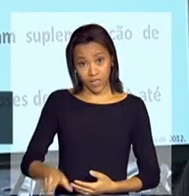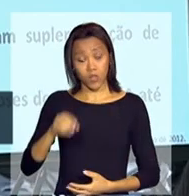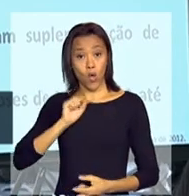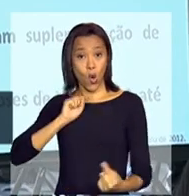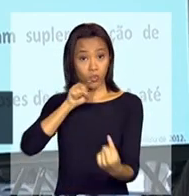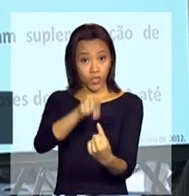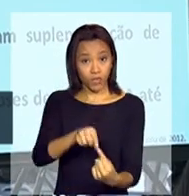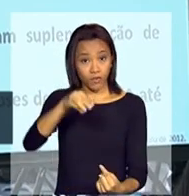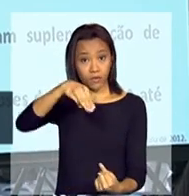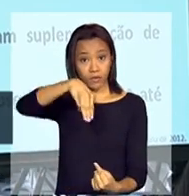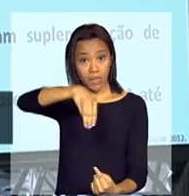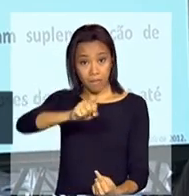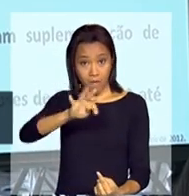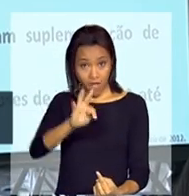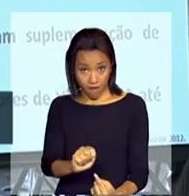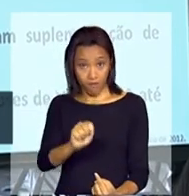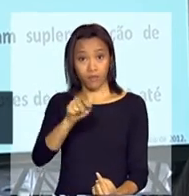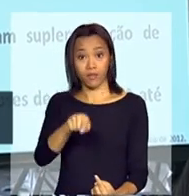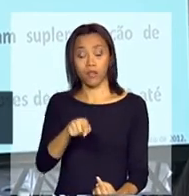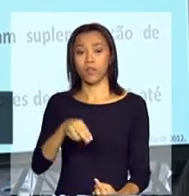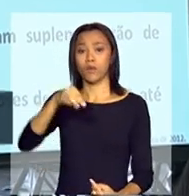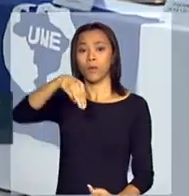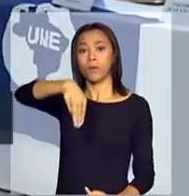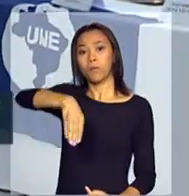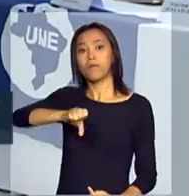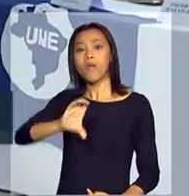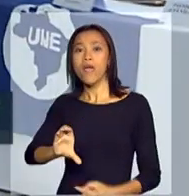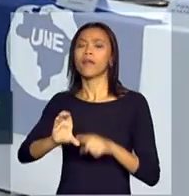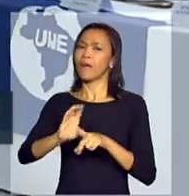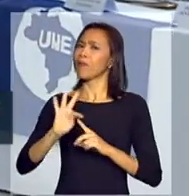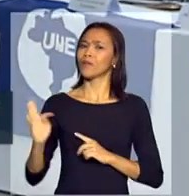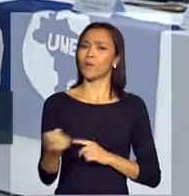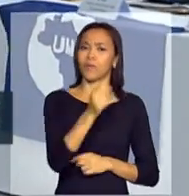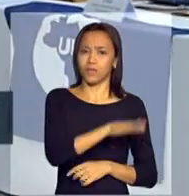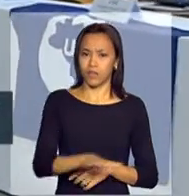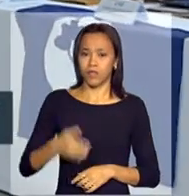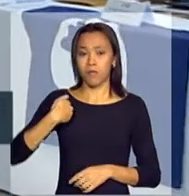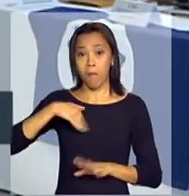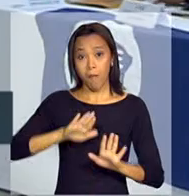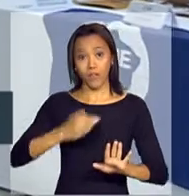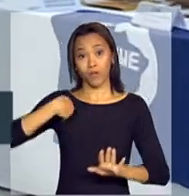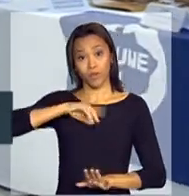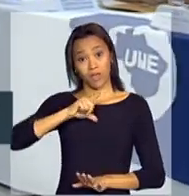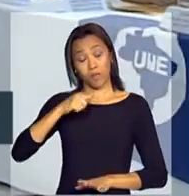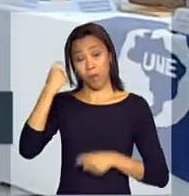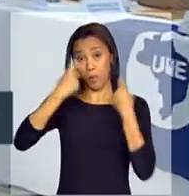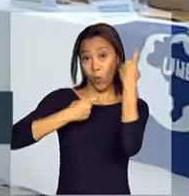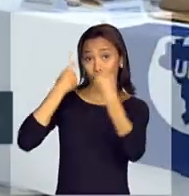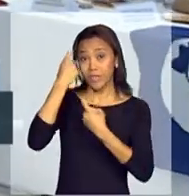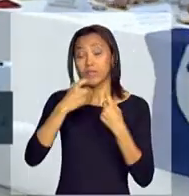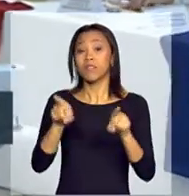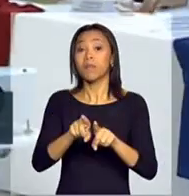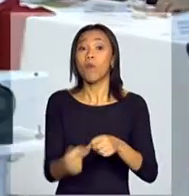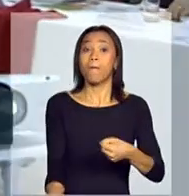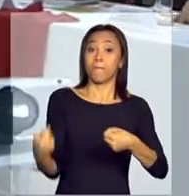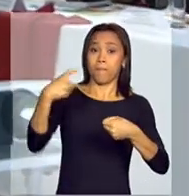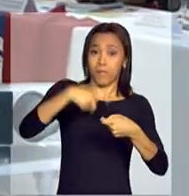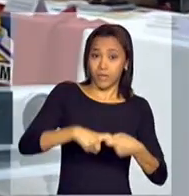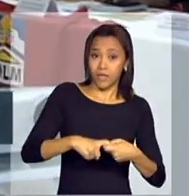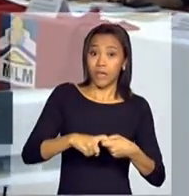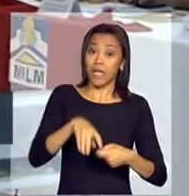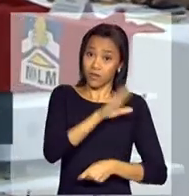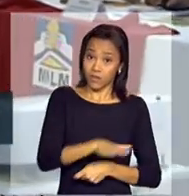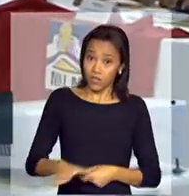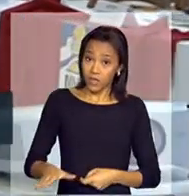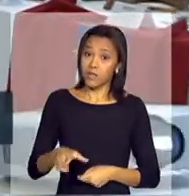Educação é uma meta com relação a todas as crianças, mas nós temos uma preocupação grande e uma parceria grande para que as crianças do